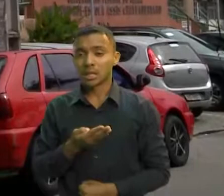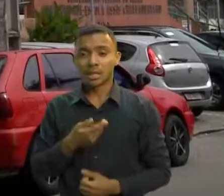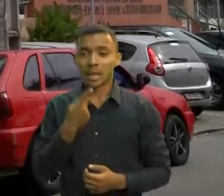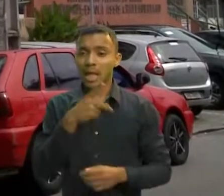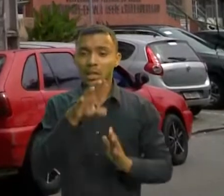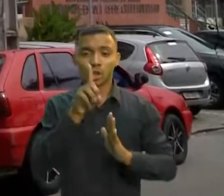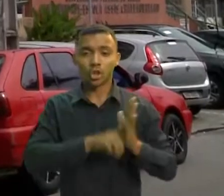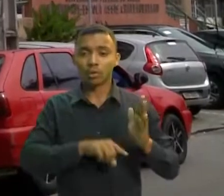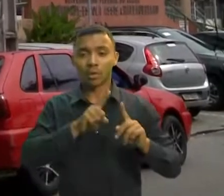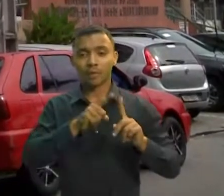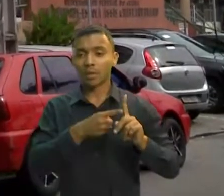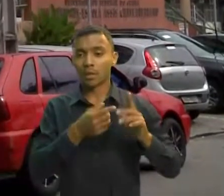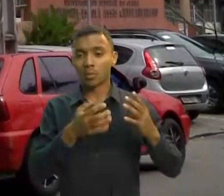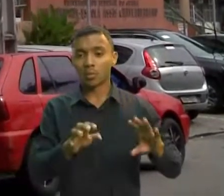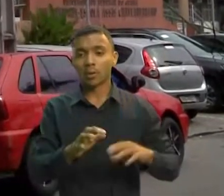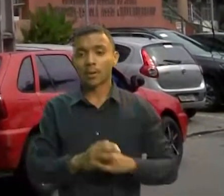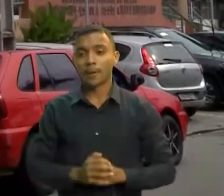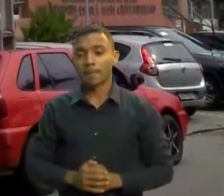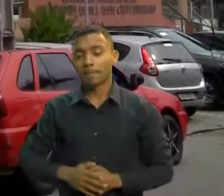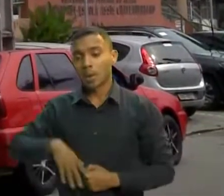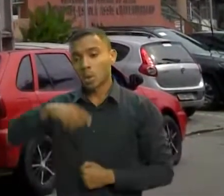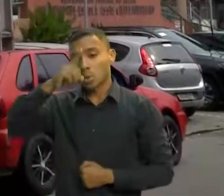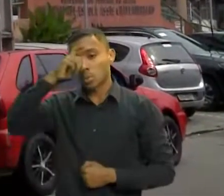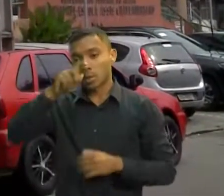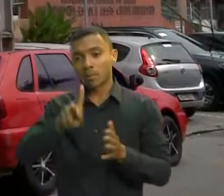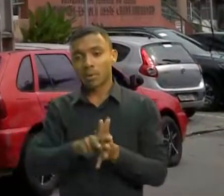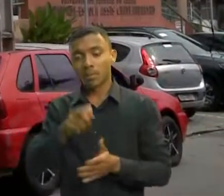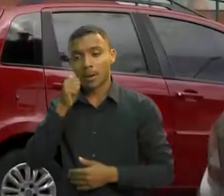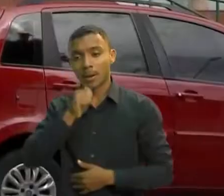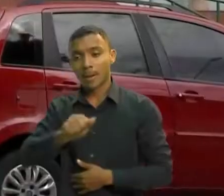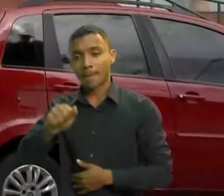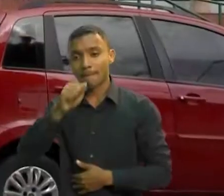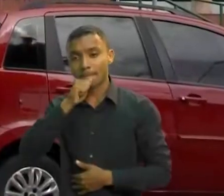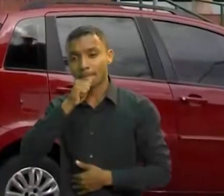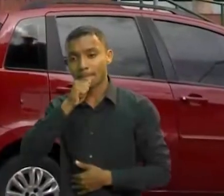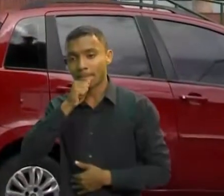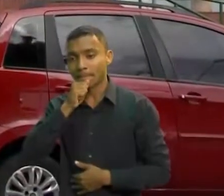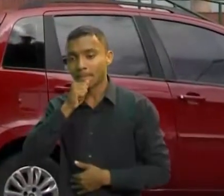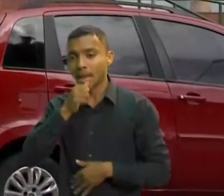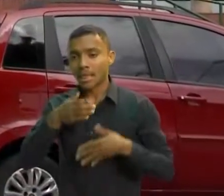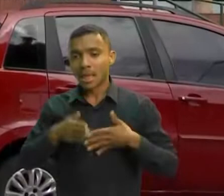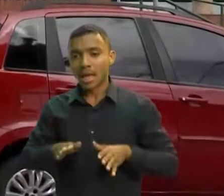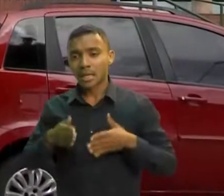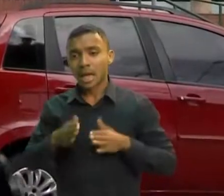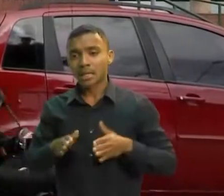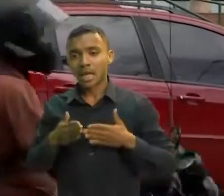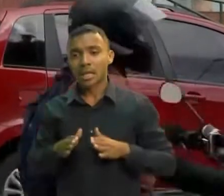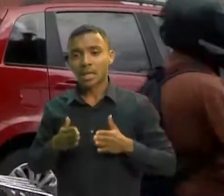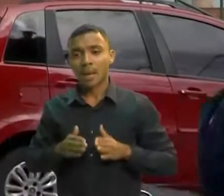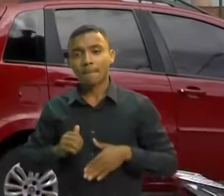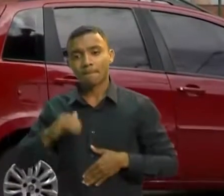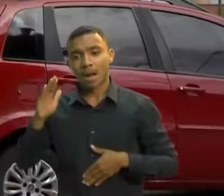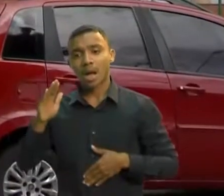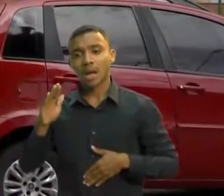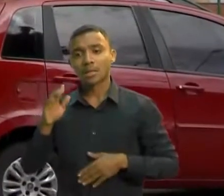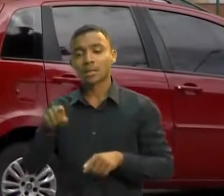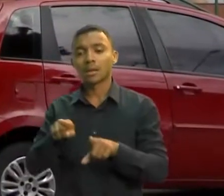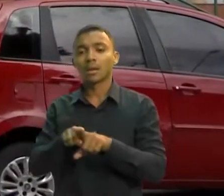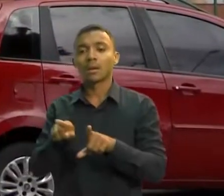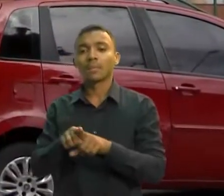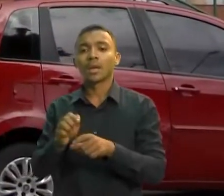maternidade escola é a que mais atende partos de adolescentes no Ceará e é referência no atendimento desde 1987,